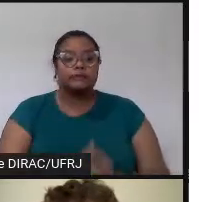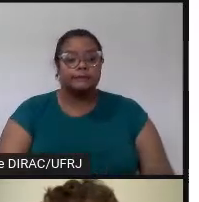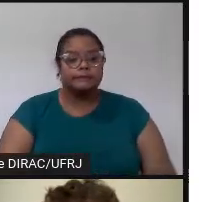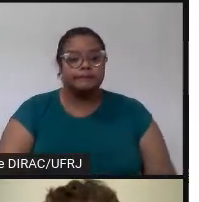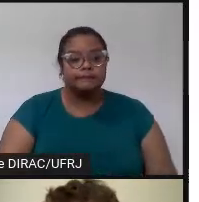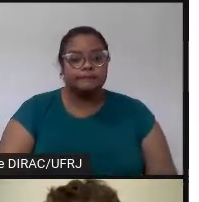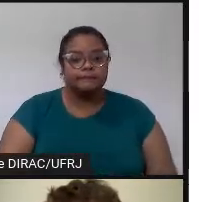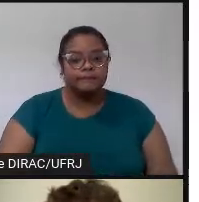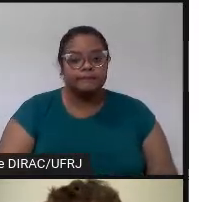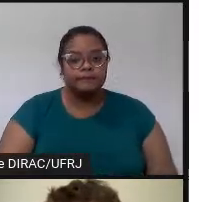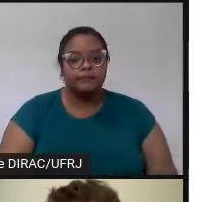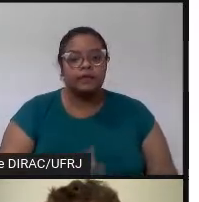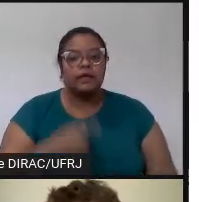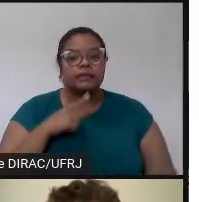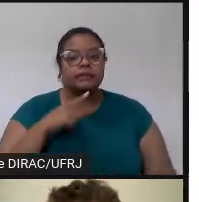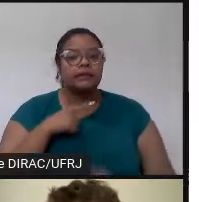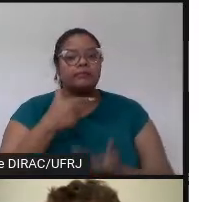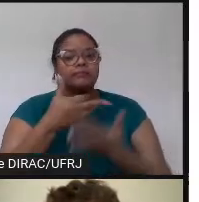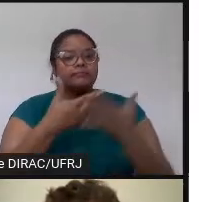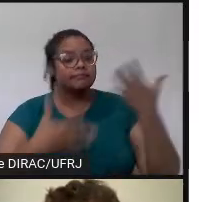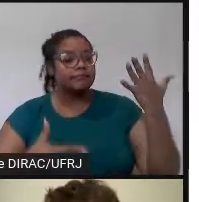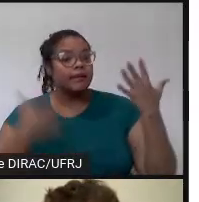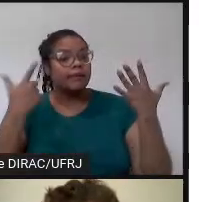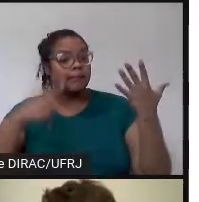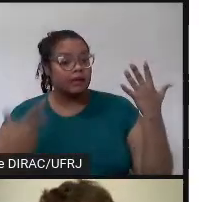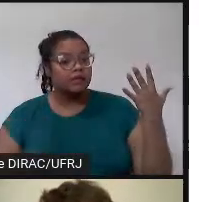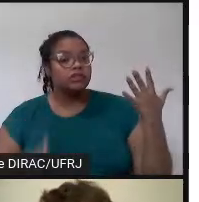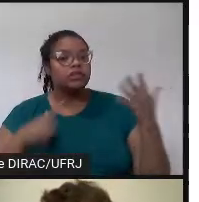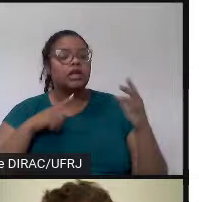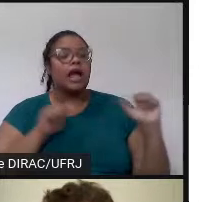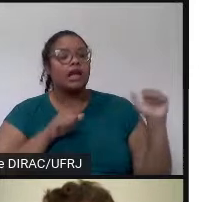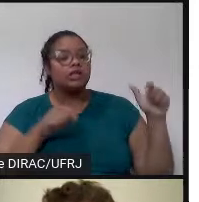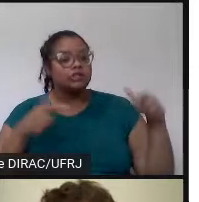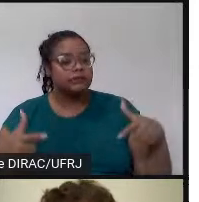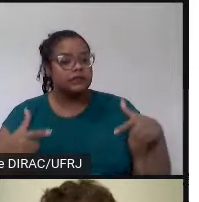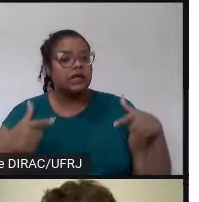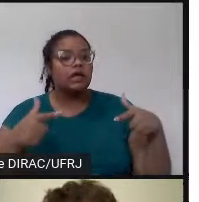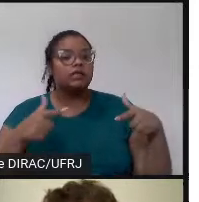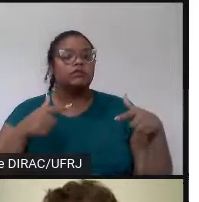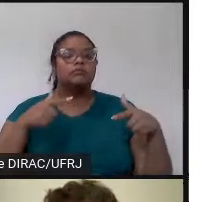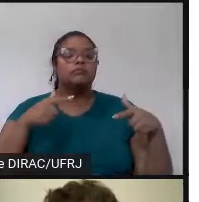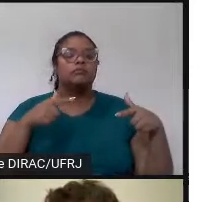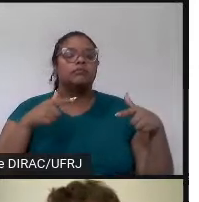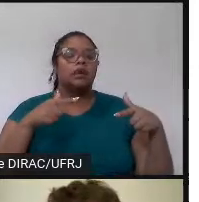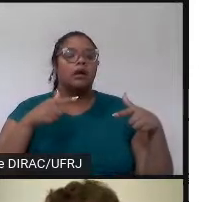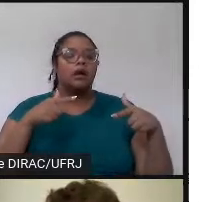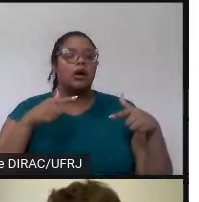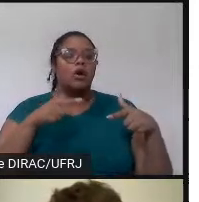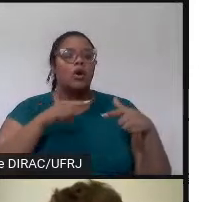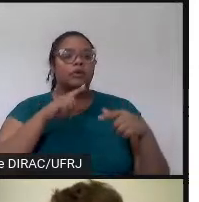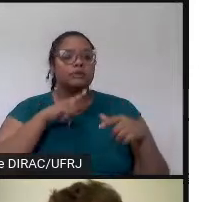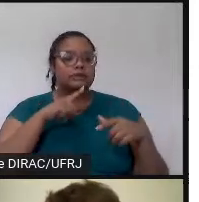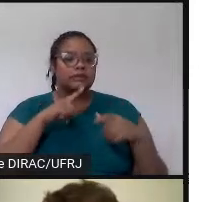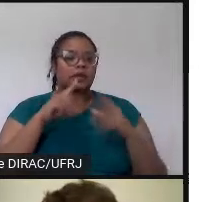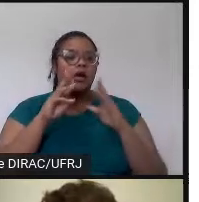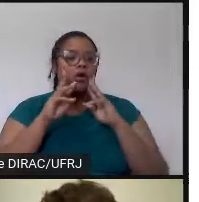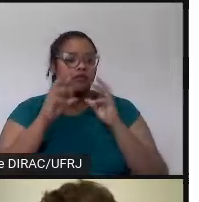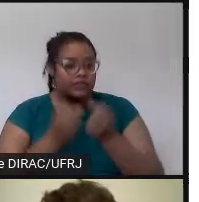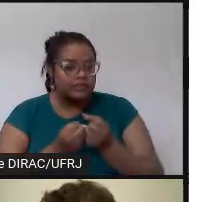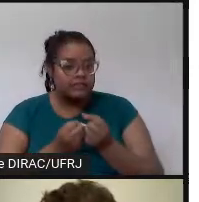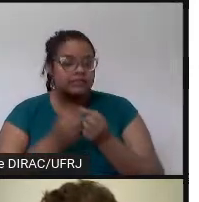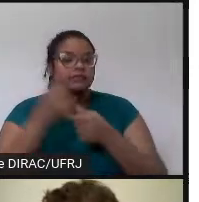E vem mais por aí atividades como debates, oficinas e lives. A gente teve, por exemplo, um debate de um dia